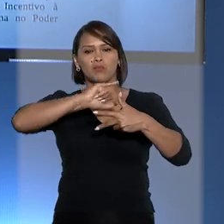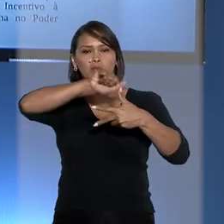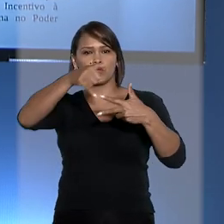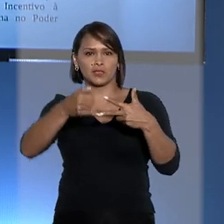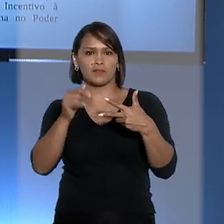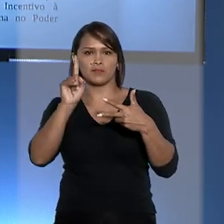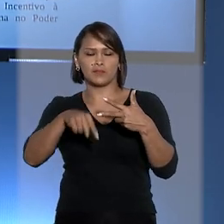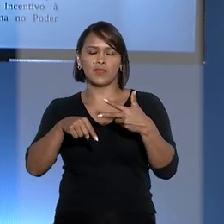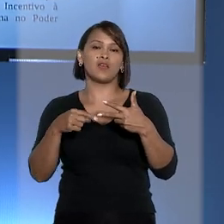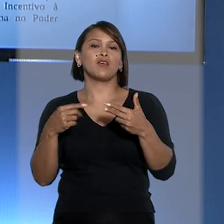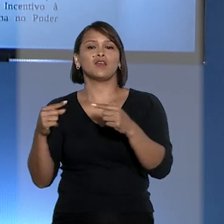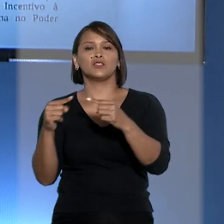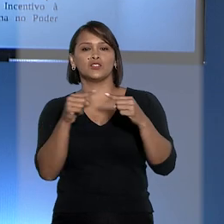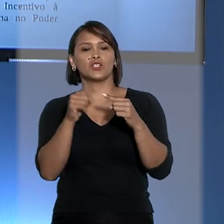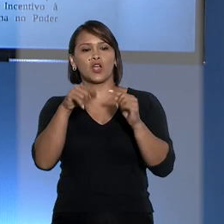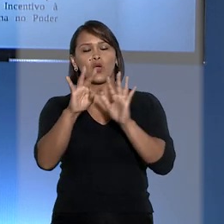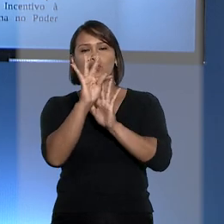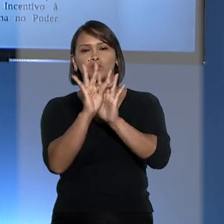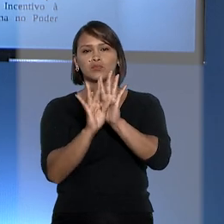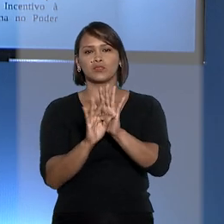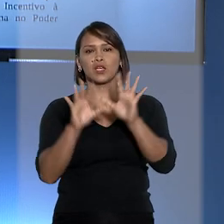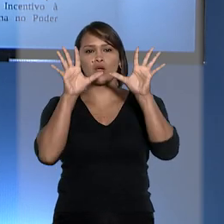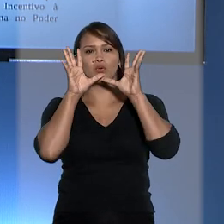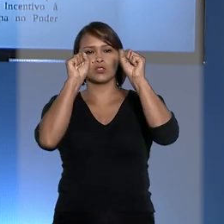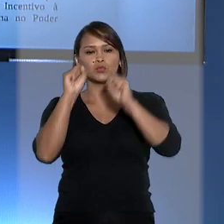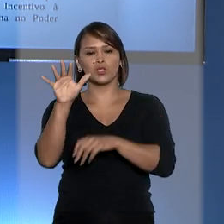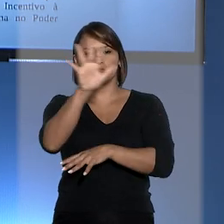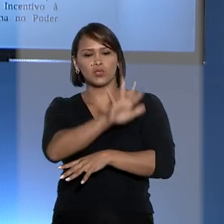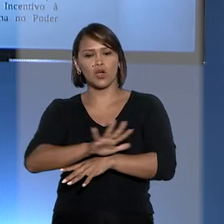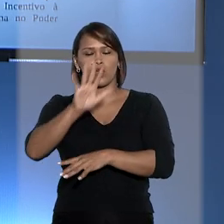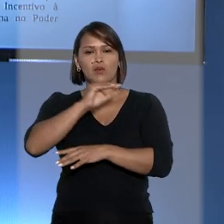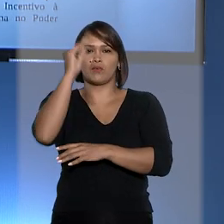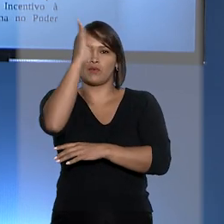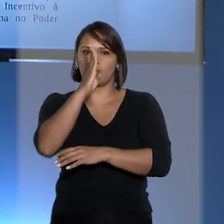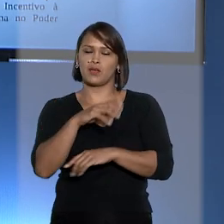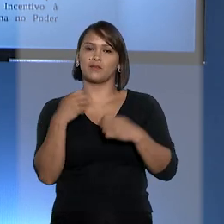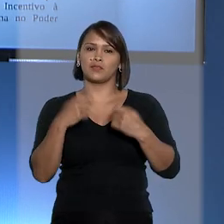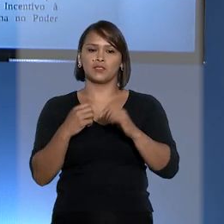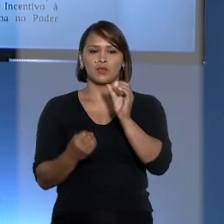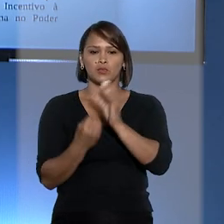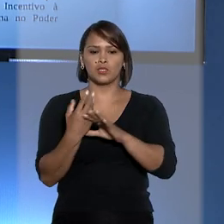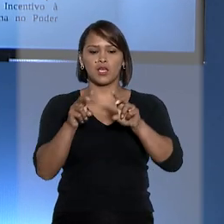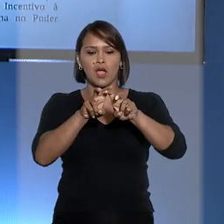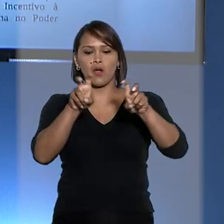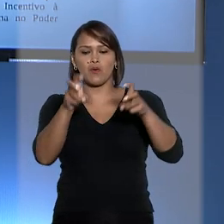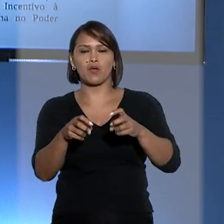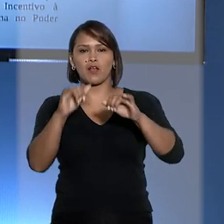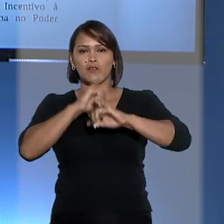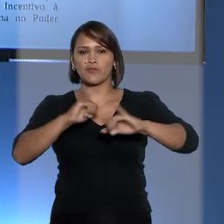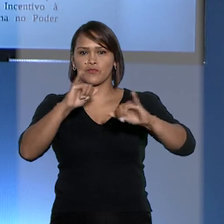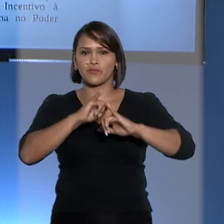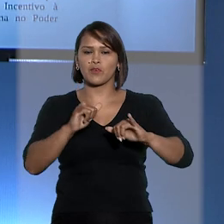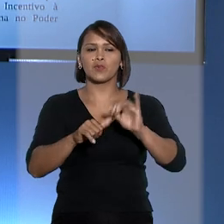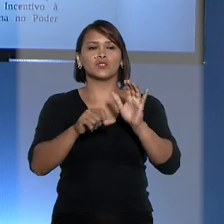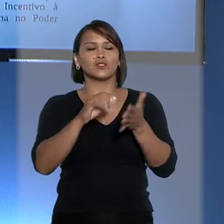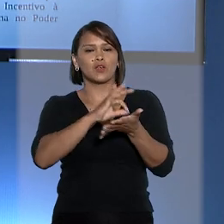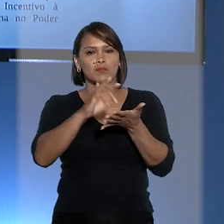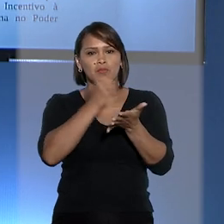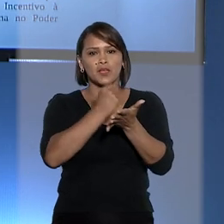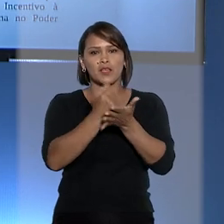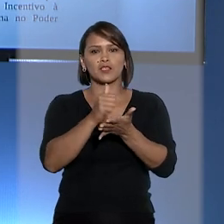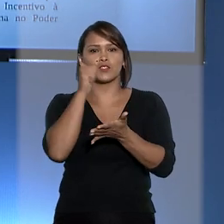Judiciário. De acordo com o texto, os tribunais de todo o país deverão criar um banco de dados para